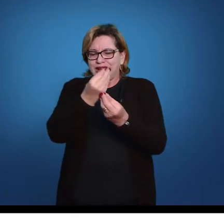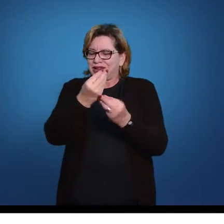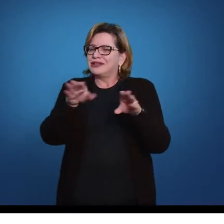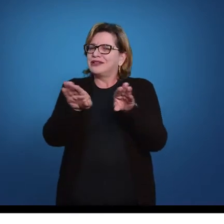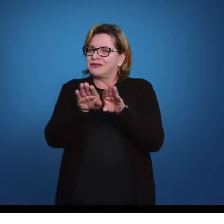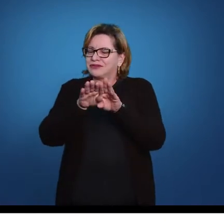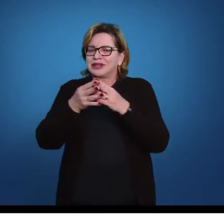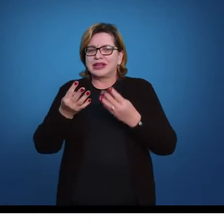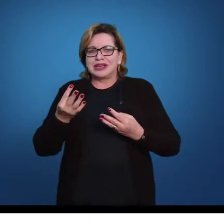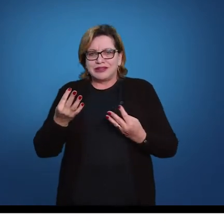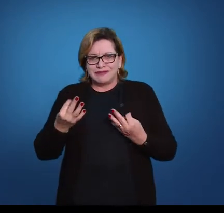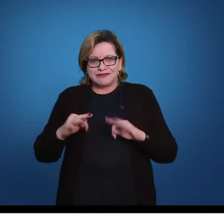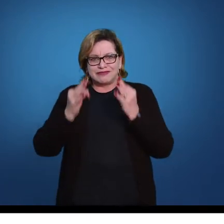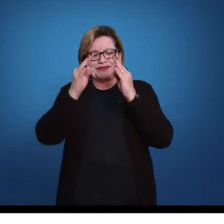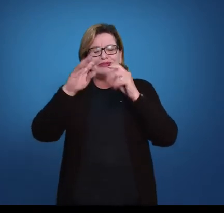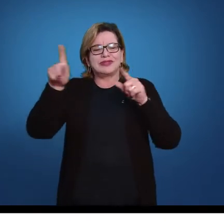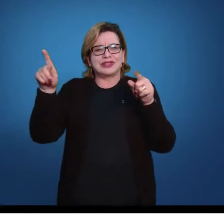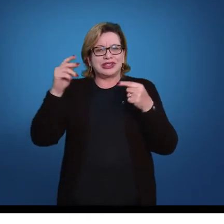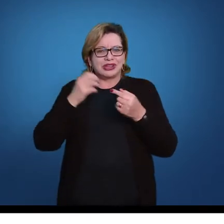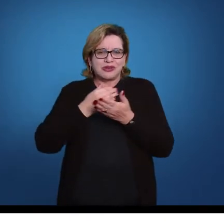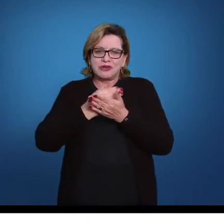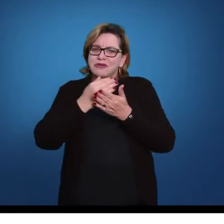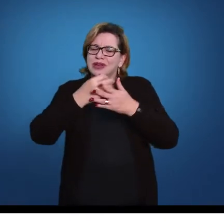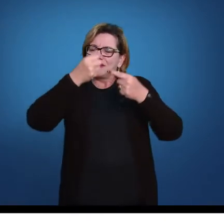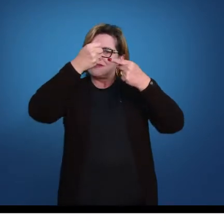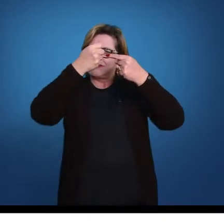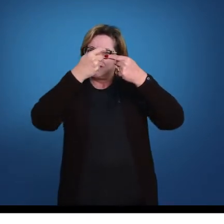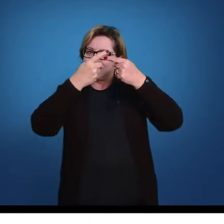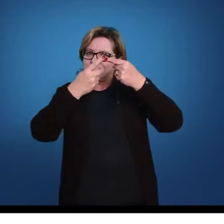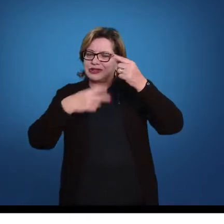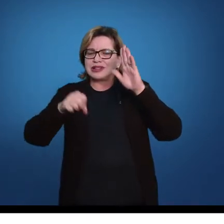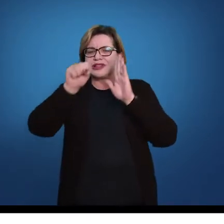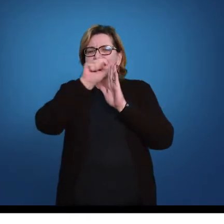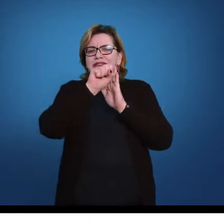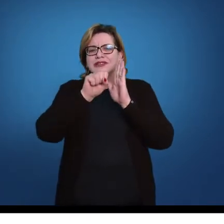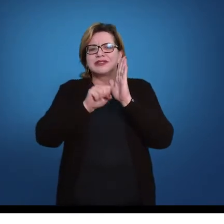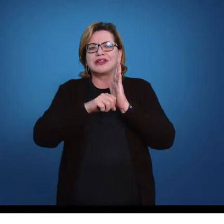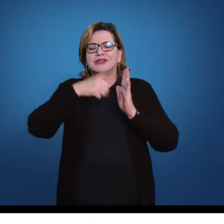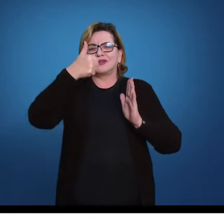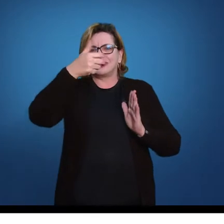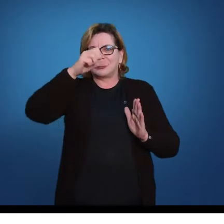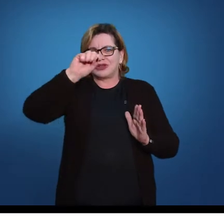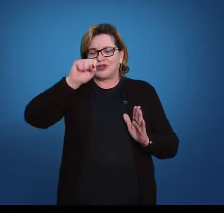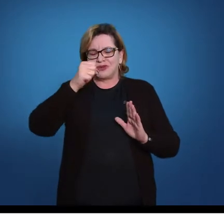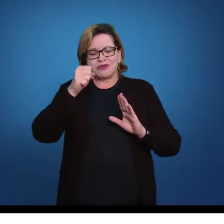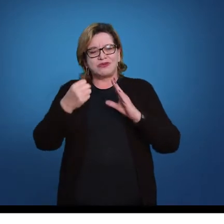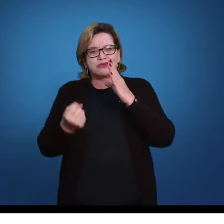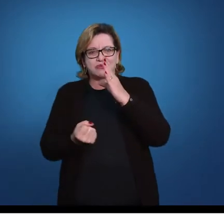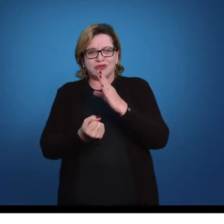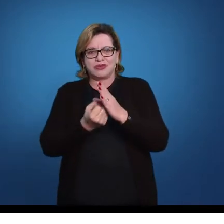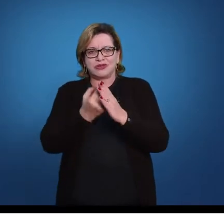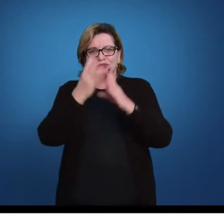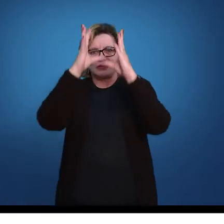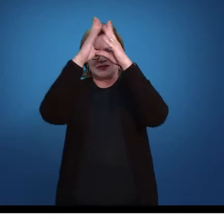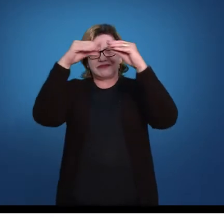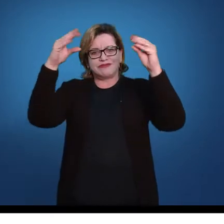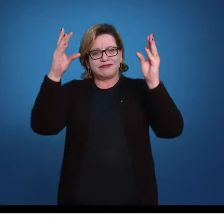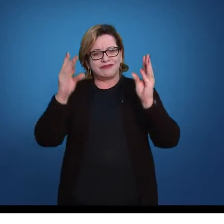técnicas que caracterizou, então, no século XVIII, o surgimento do circo